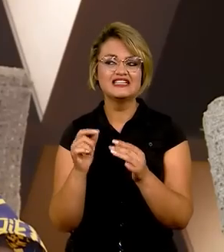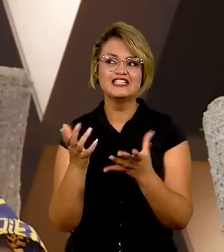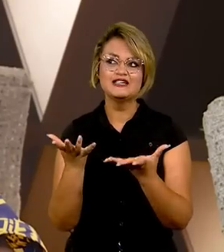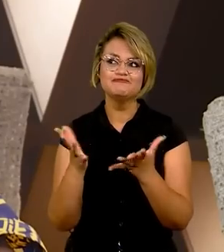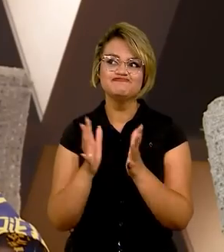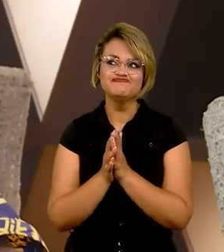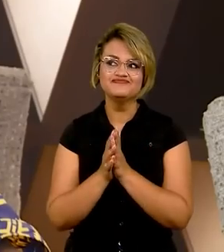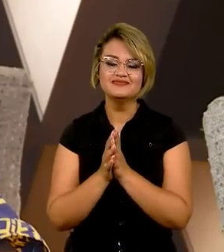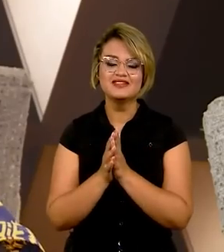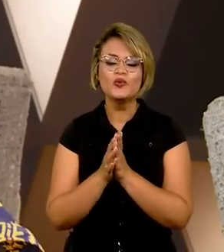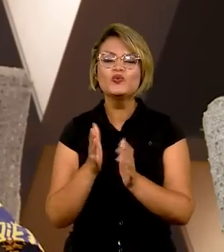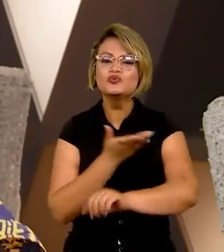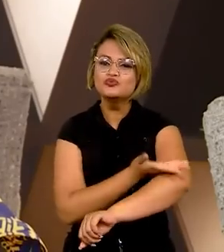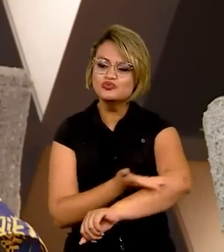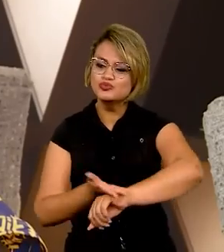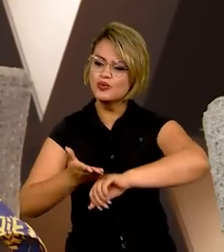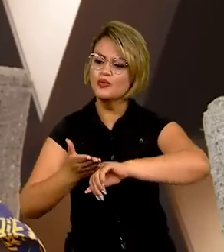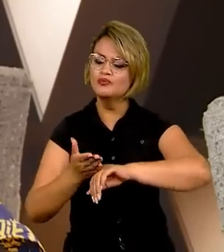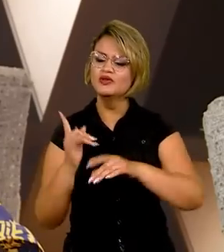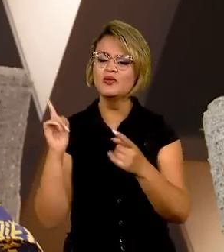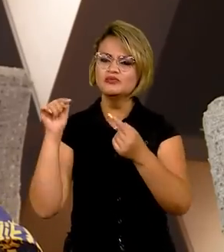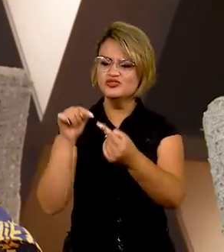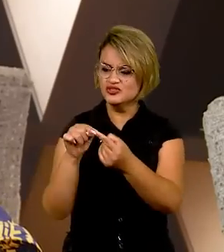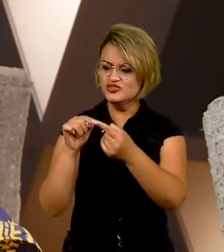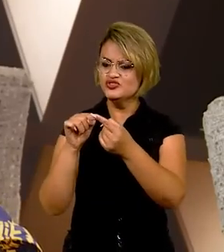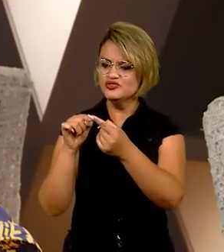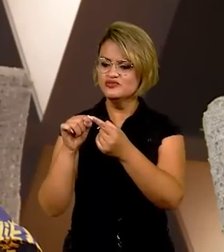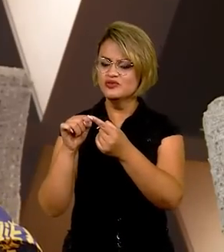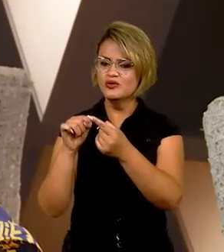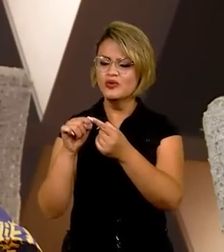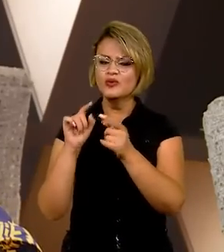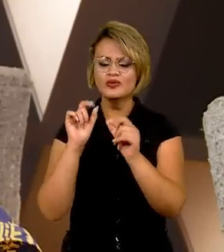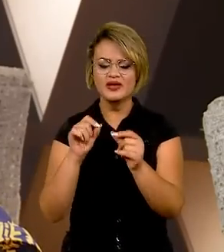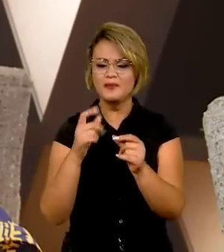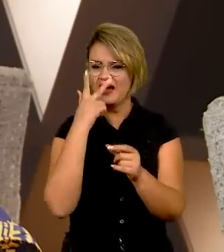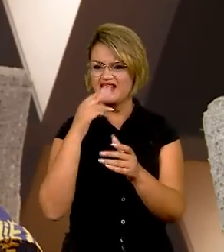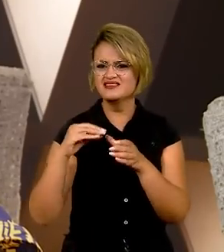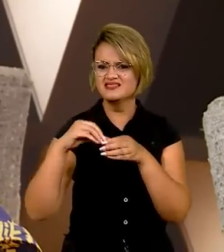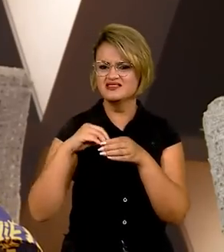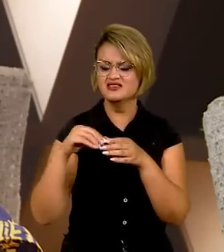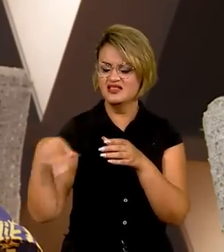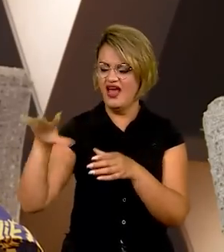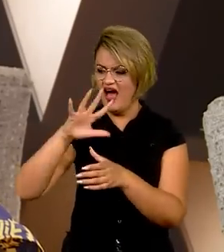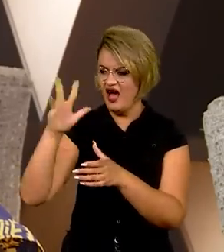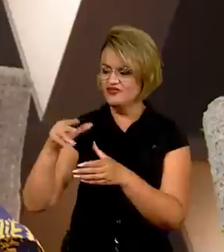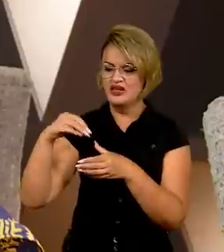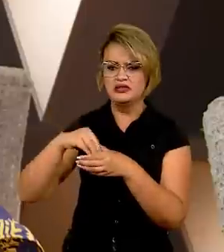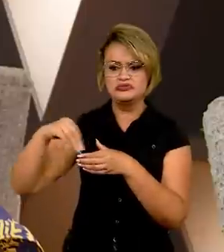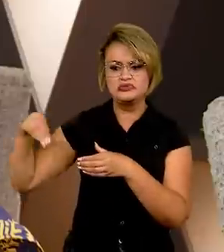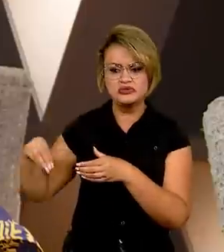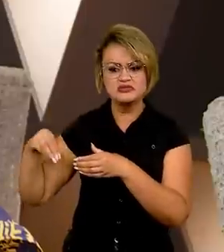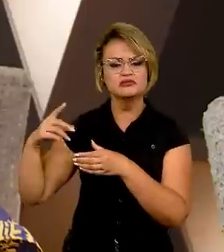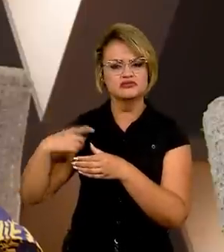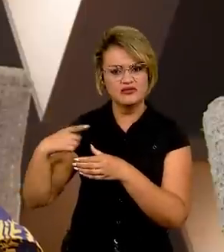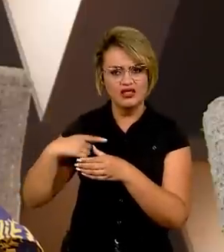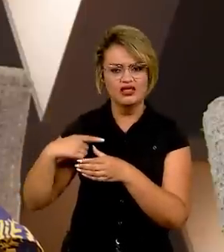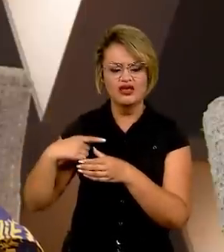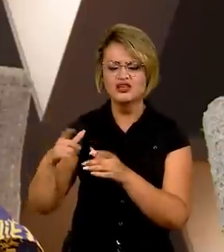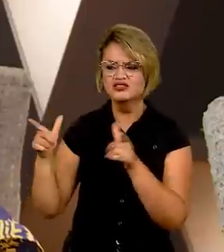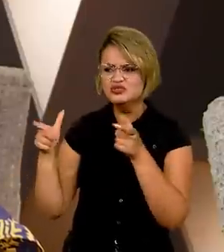tendência, de um certo propósito de exclusão do continente, de diminuição,